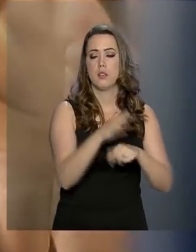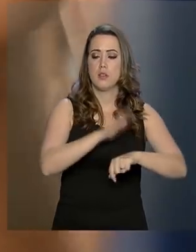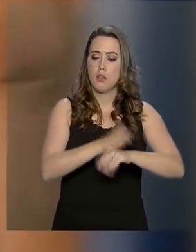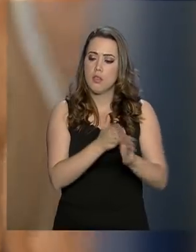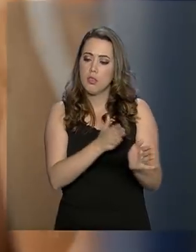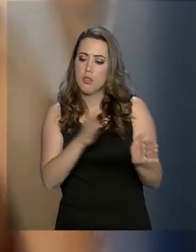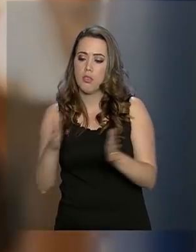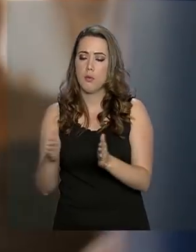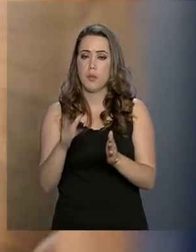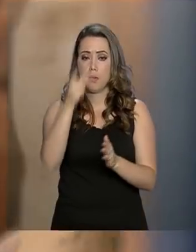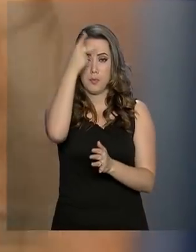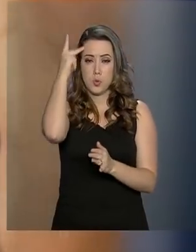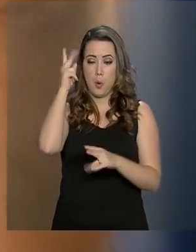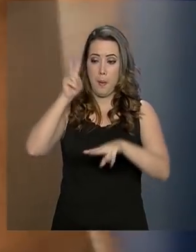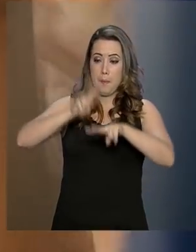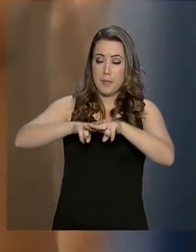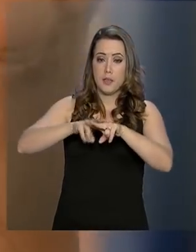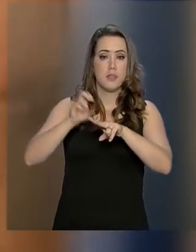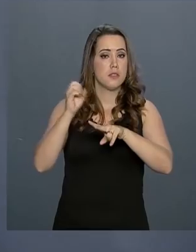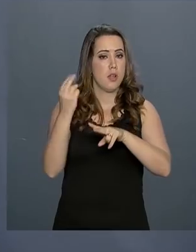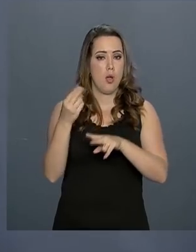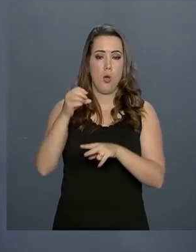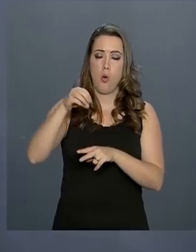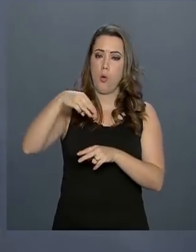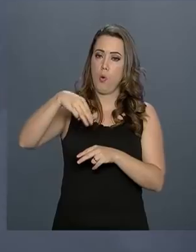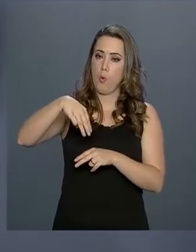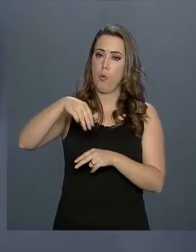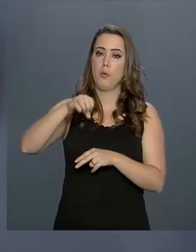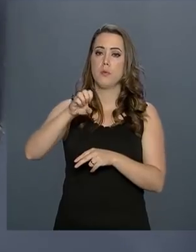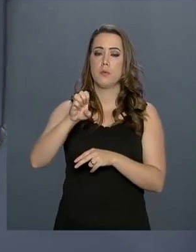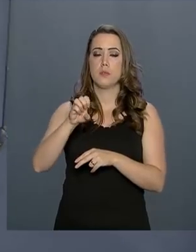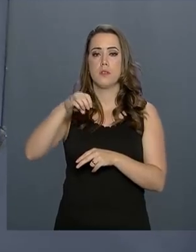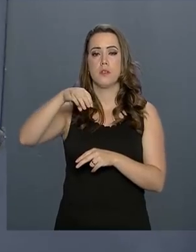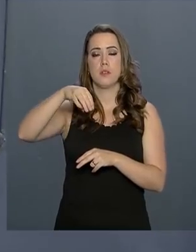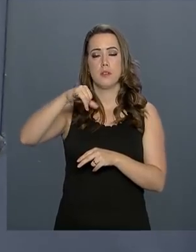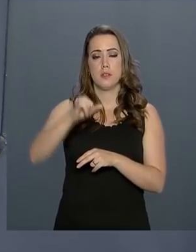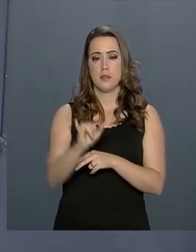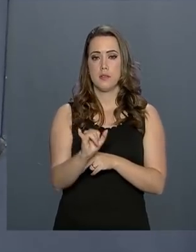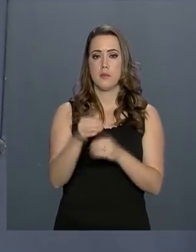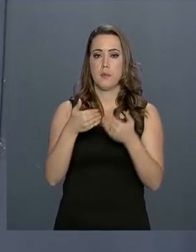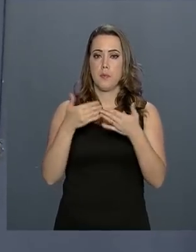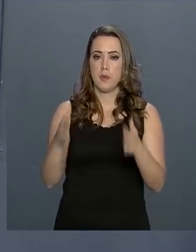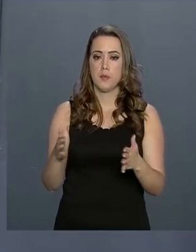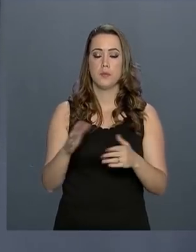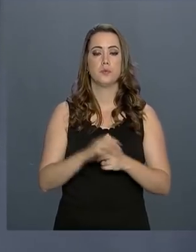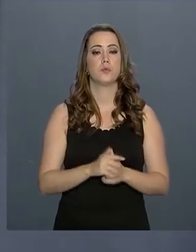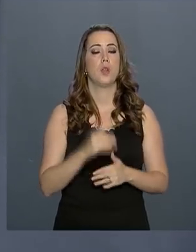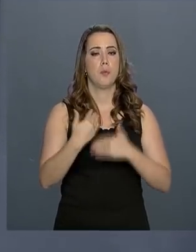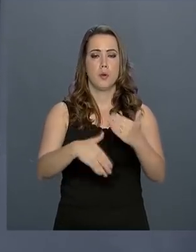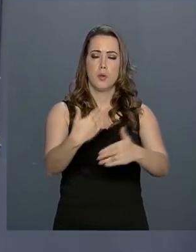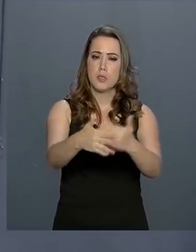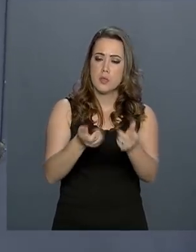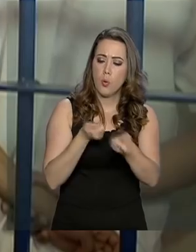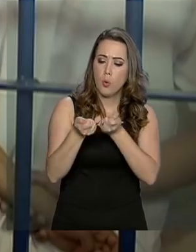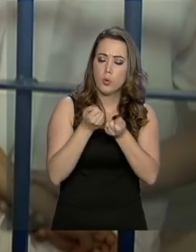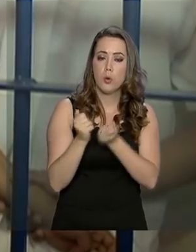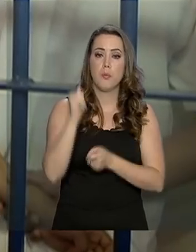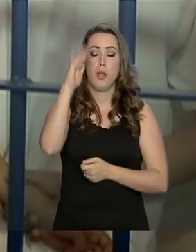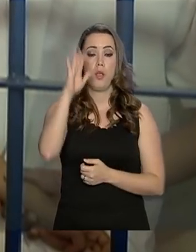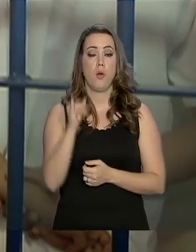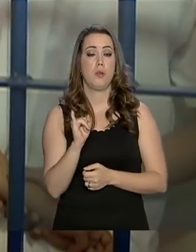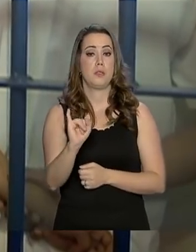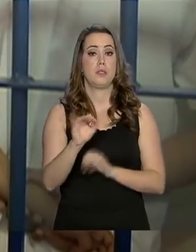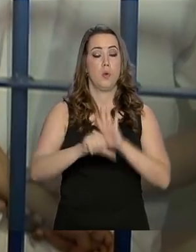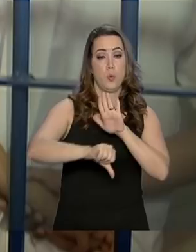cumpre regime fechado ou semiaberto. A possibilidade de progressão de regime será mais rigorosa em